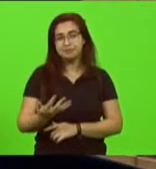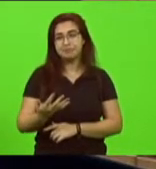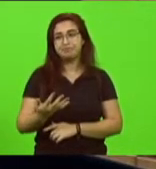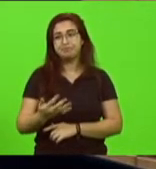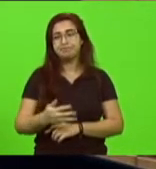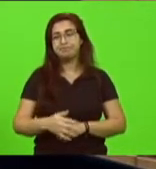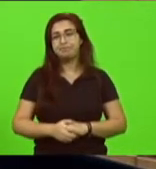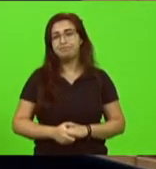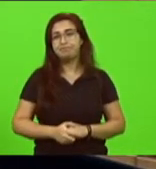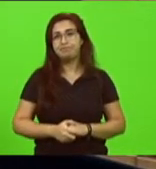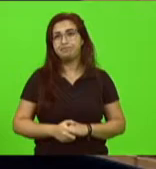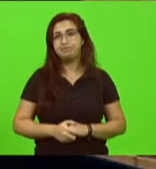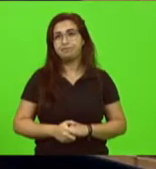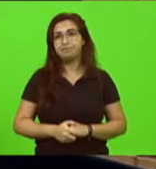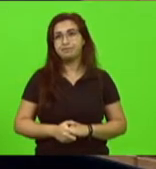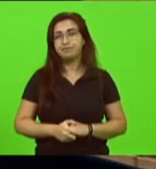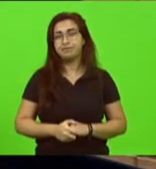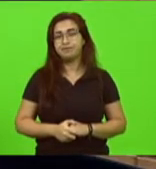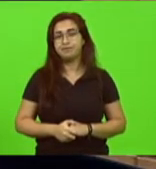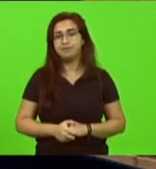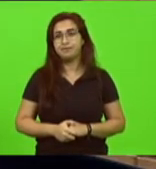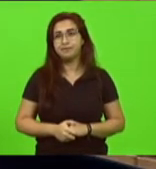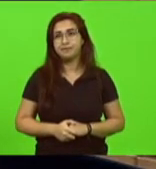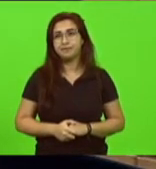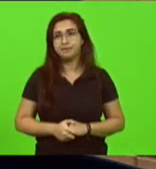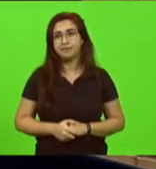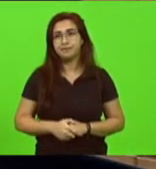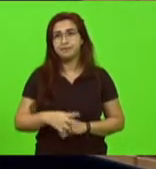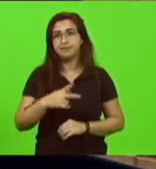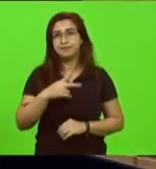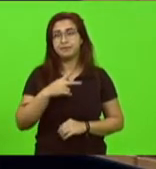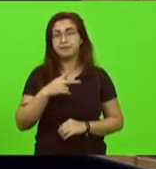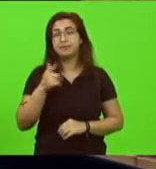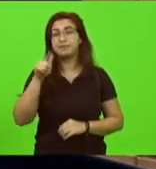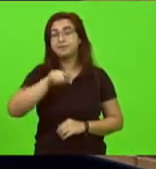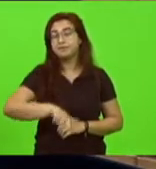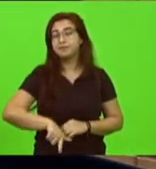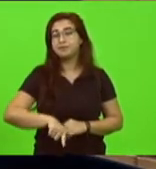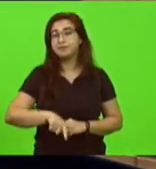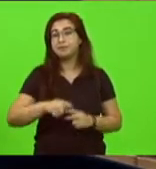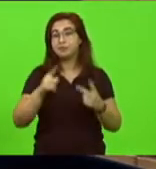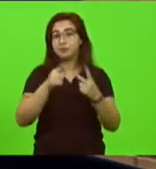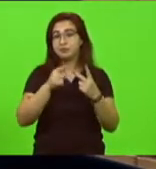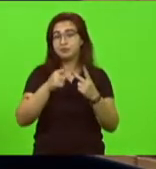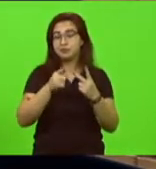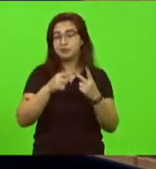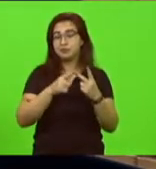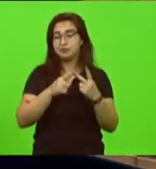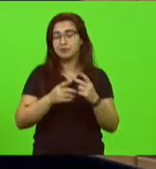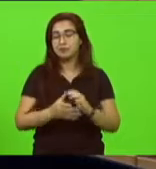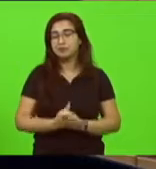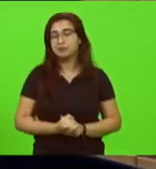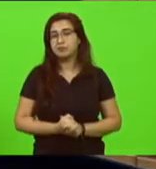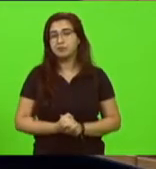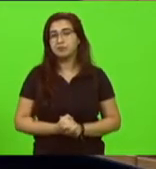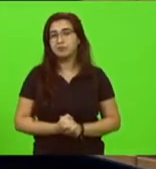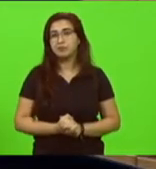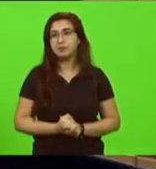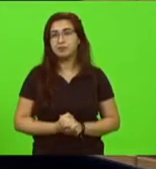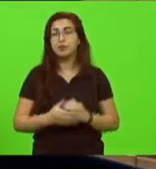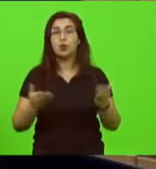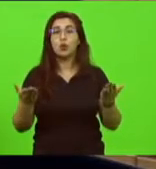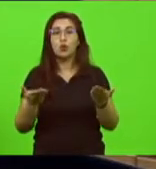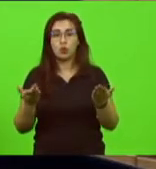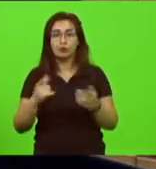resolvido com urgência senhor presidente o segundo assunto eu quero mencionar hoje tivemos a reunião